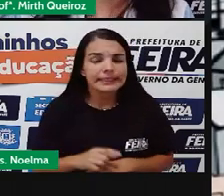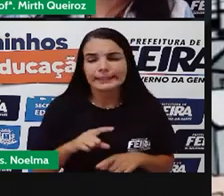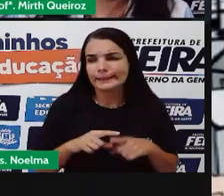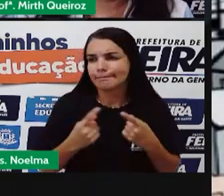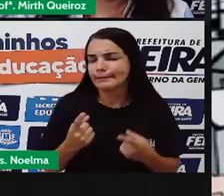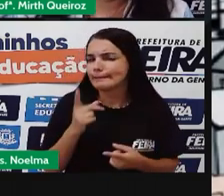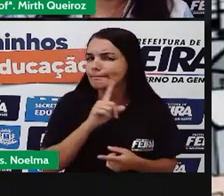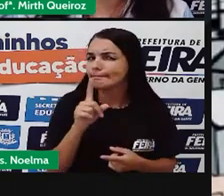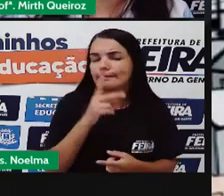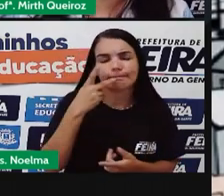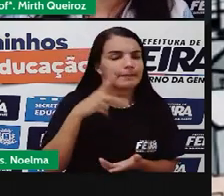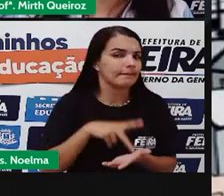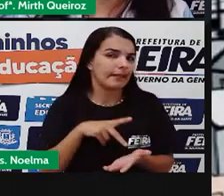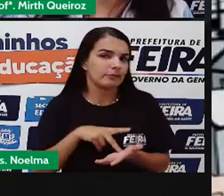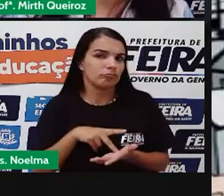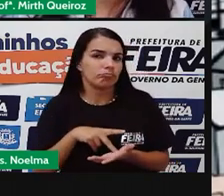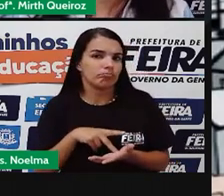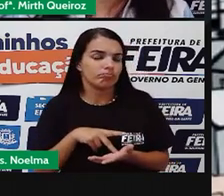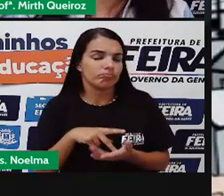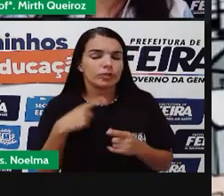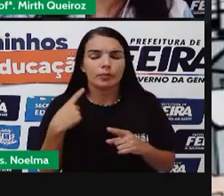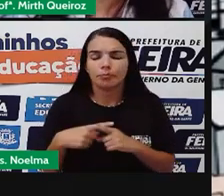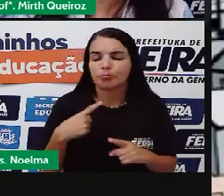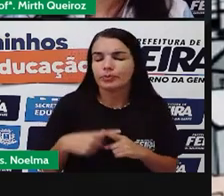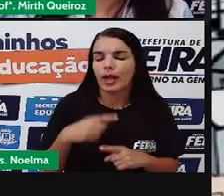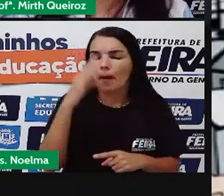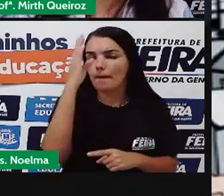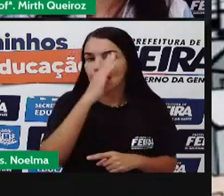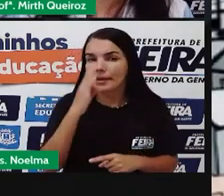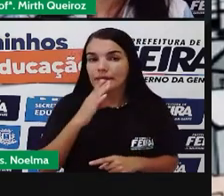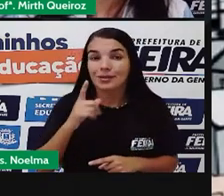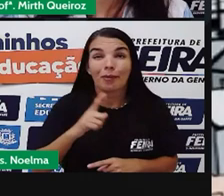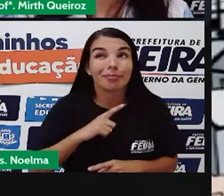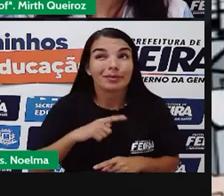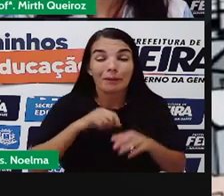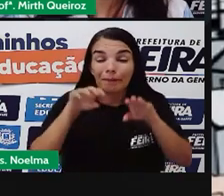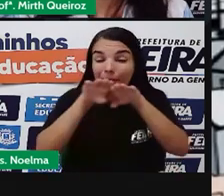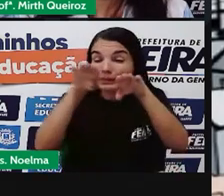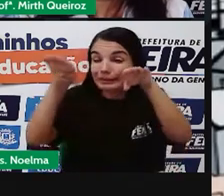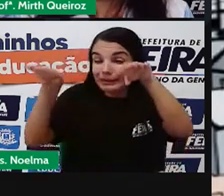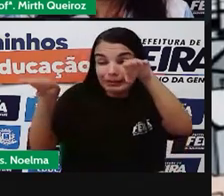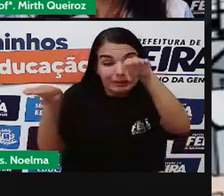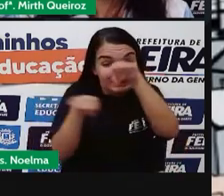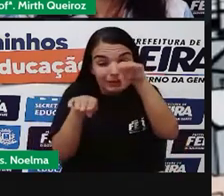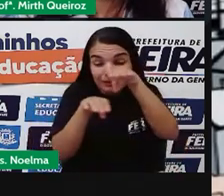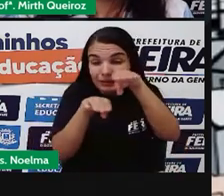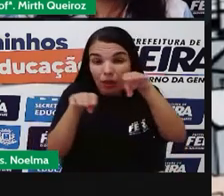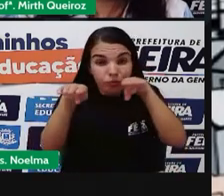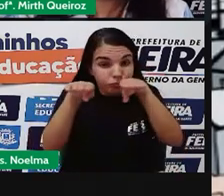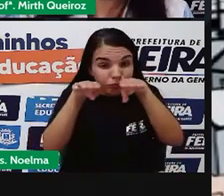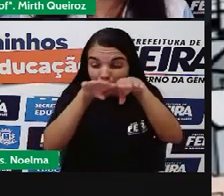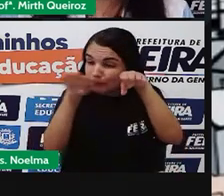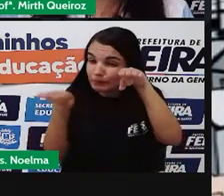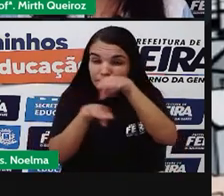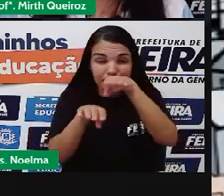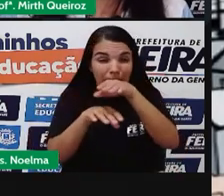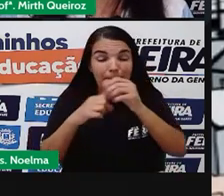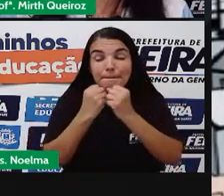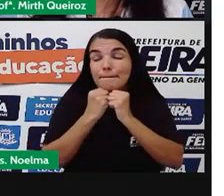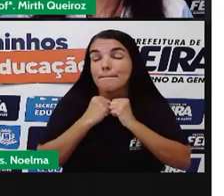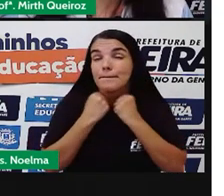é verdade. Pelo contrário, o Brasil apresenta uma desigualdade social muito, muito grande.